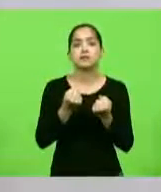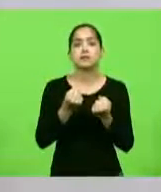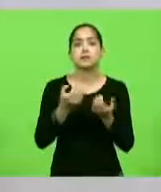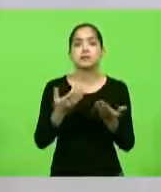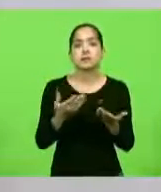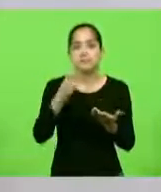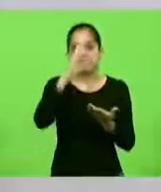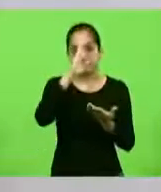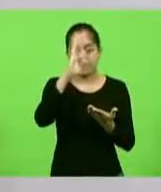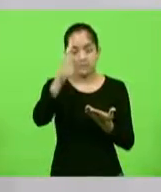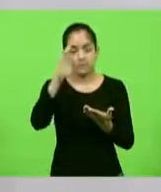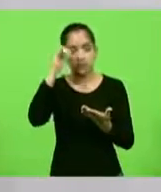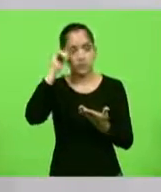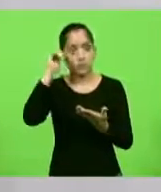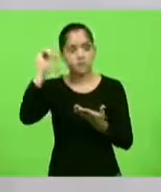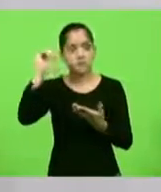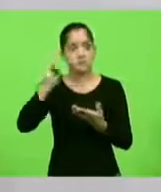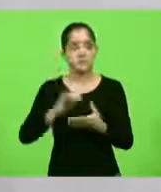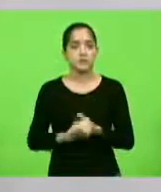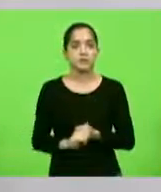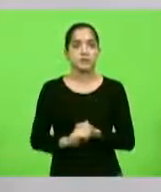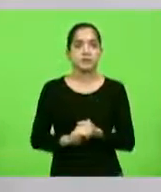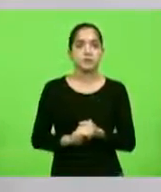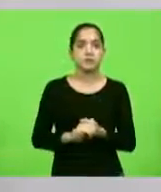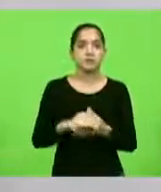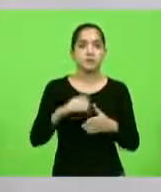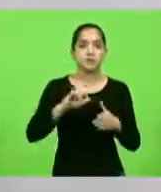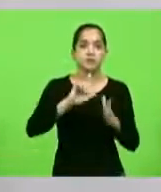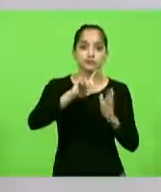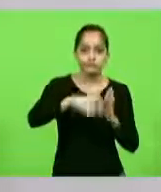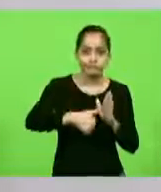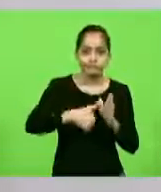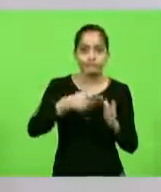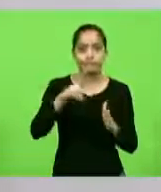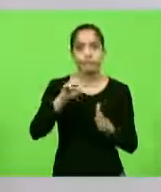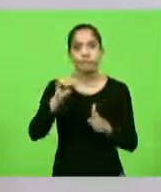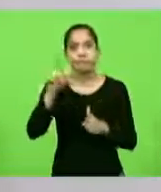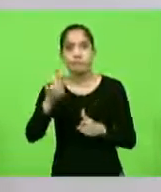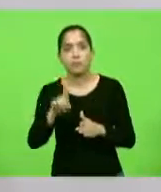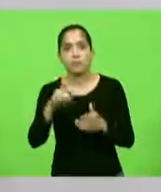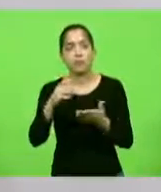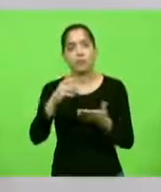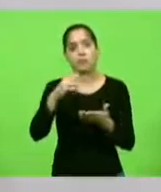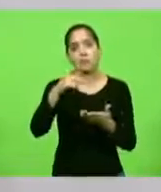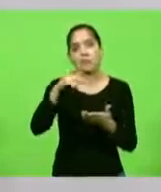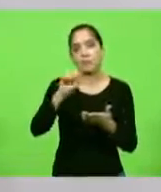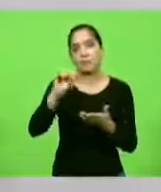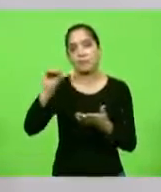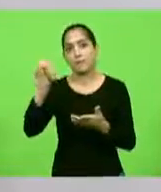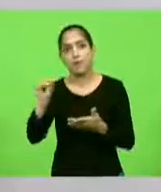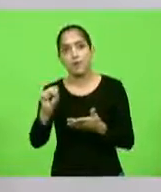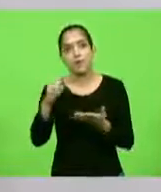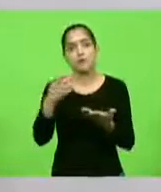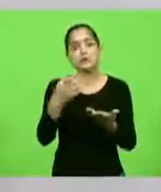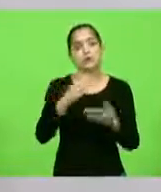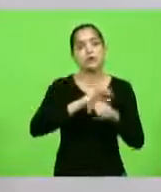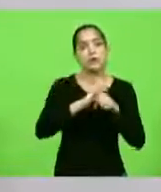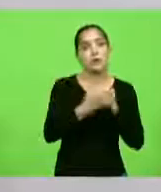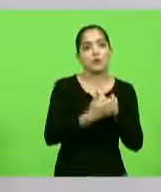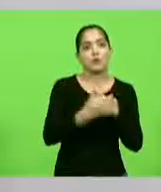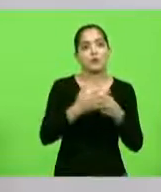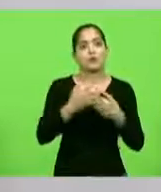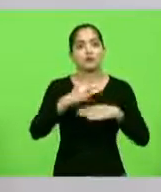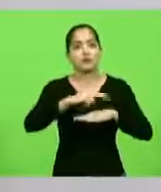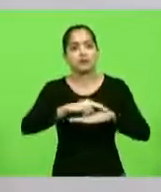principalmente a prevenção. Tudo que vem depois é o pós. É o pós-Covid, é o pós-internação de qualquer